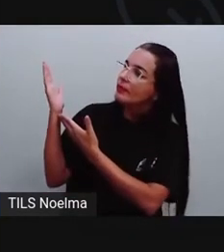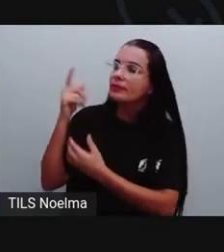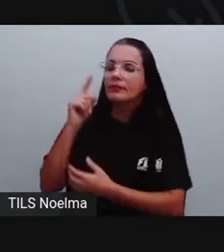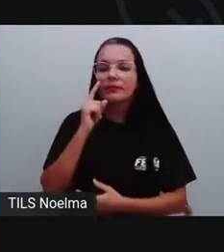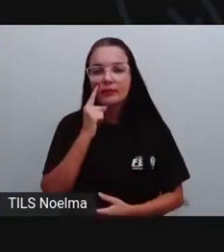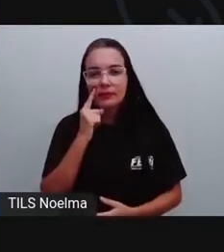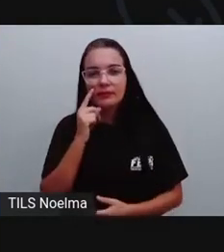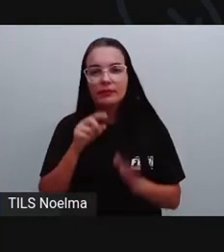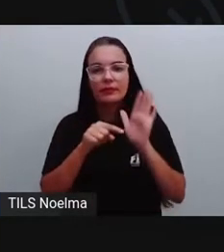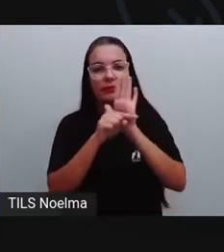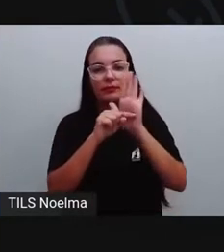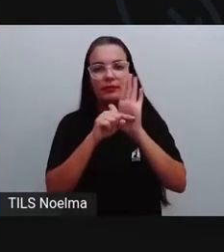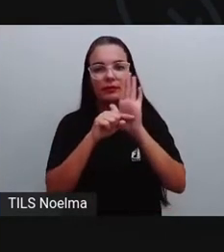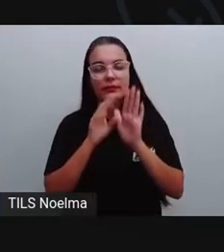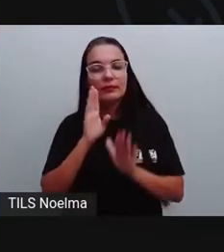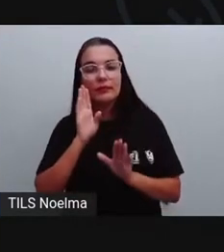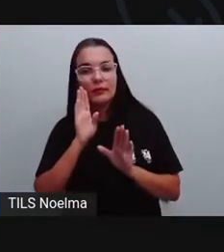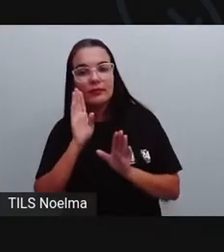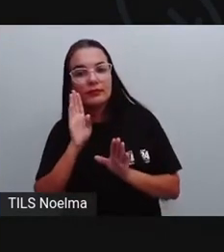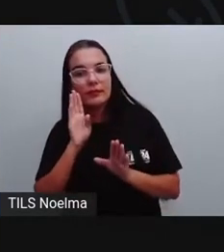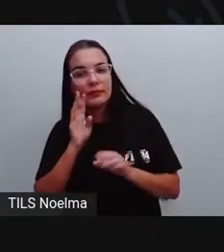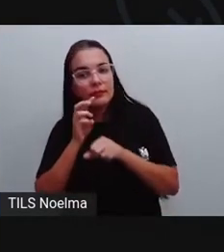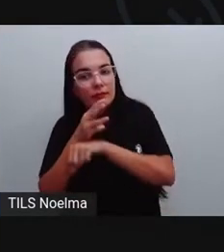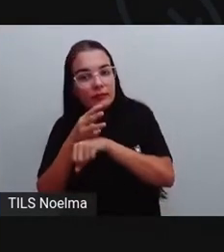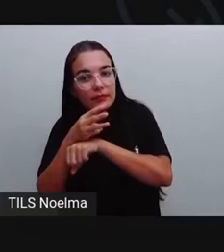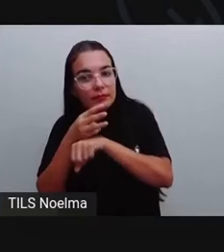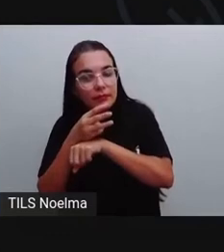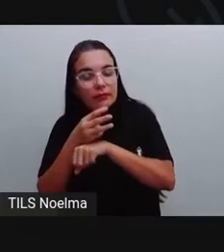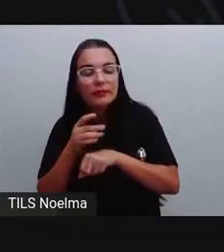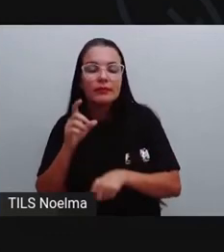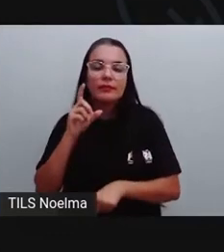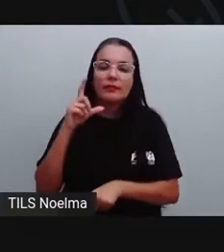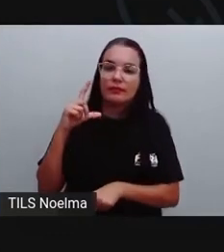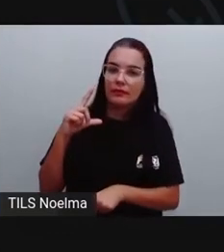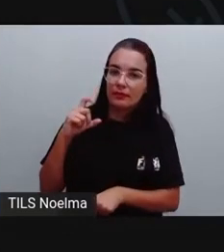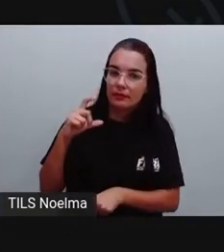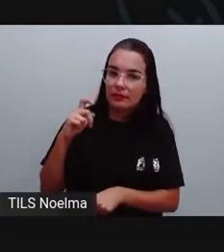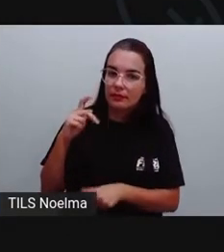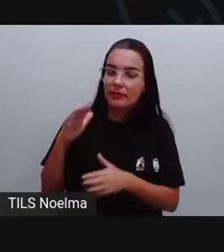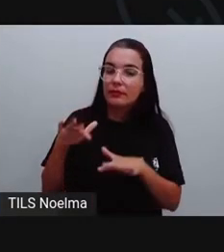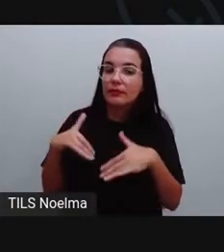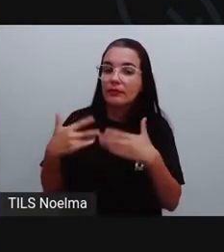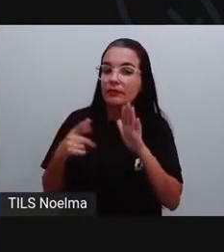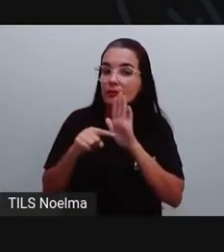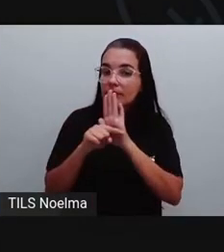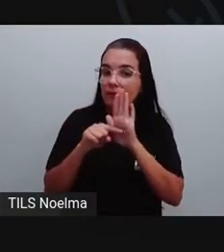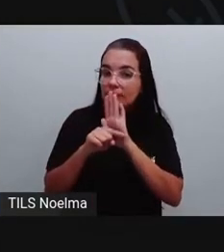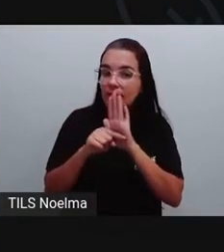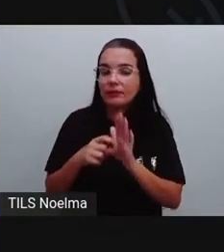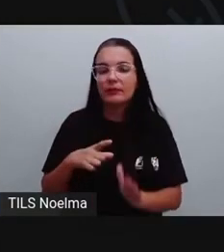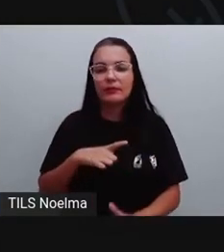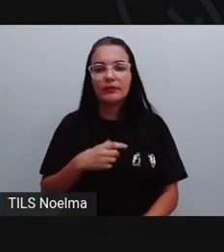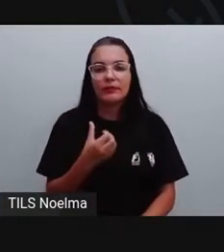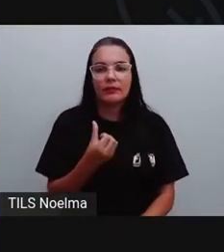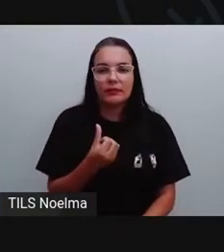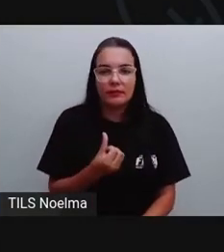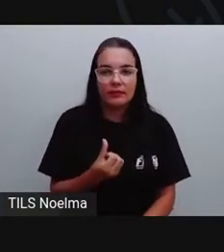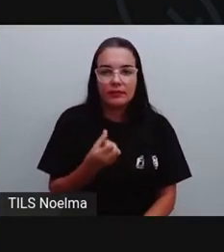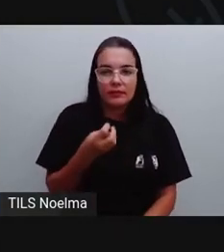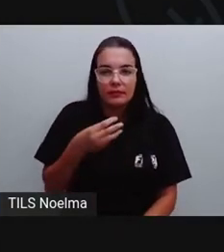uso do WhatsApp e do Instagram, da quantidade de usuários, é de 63 milhões, né?